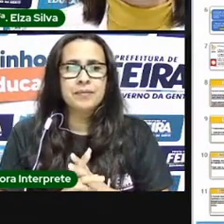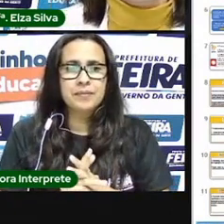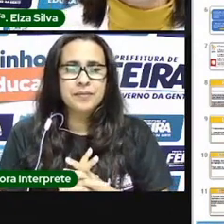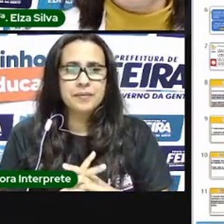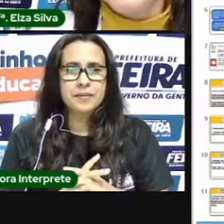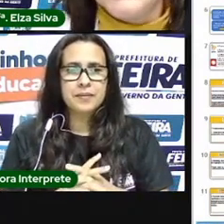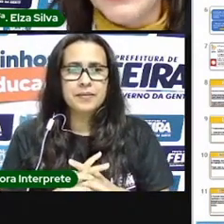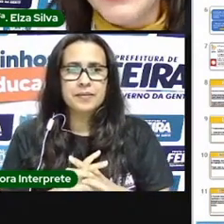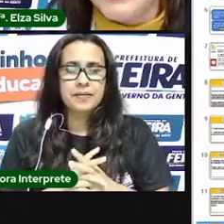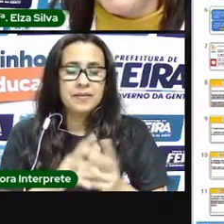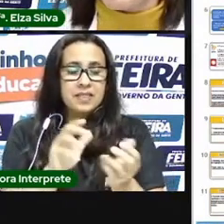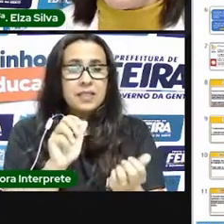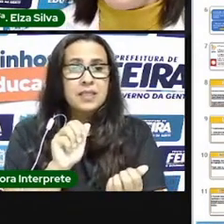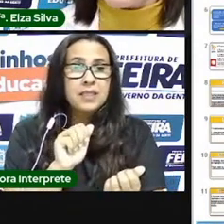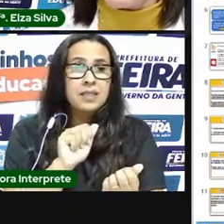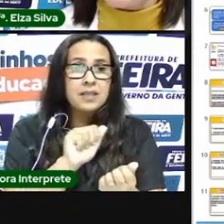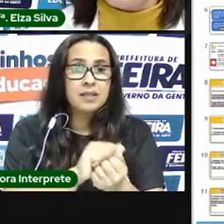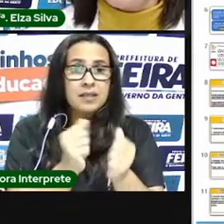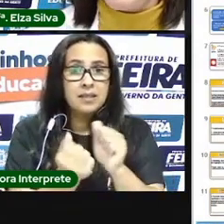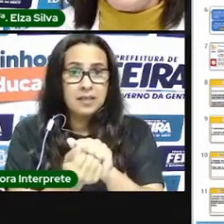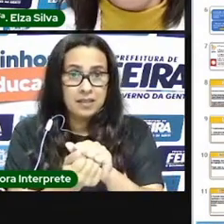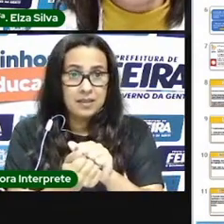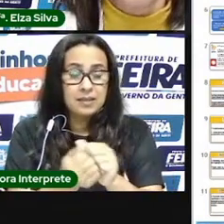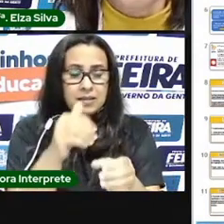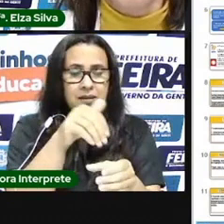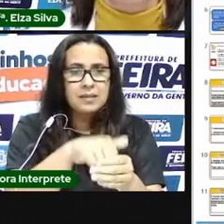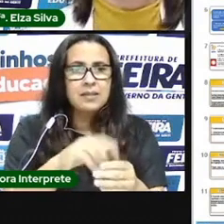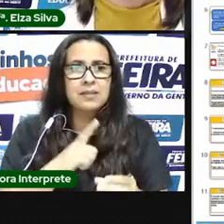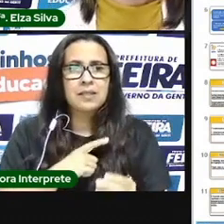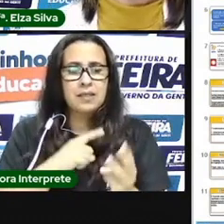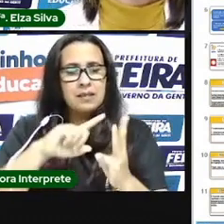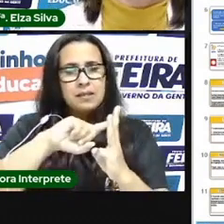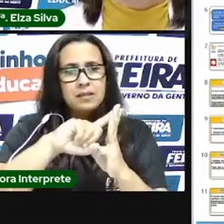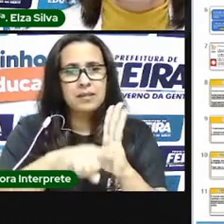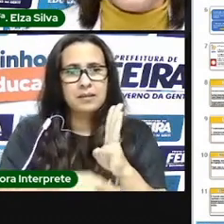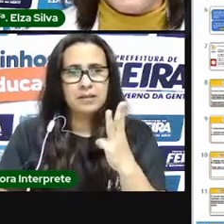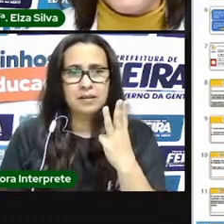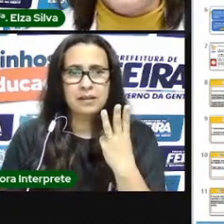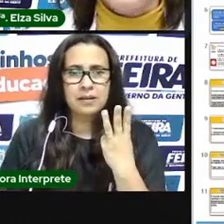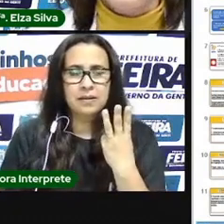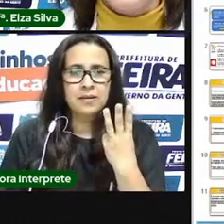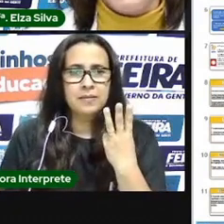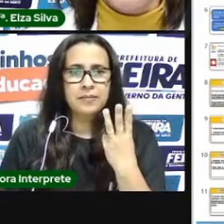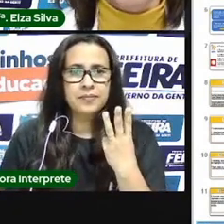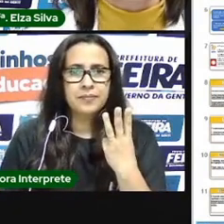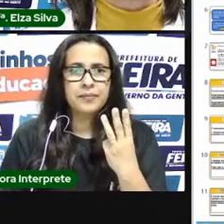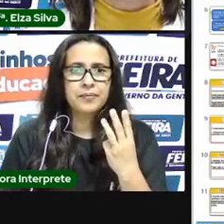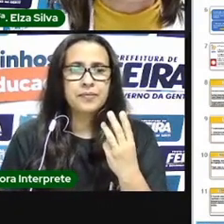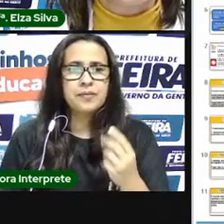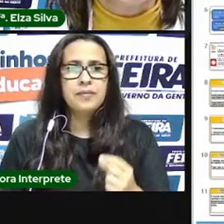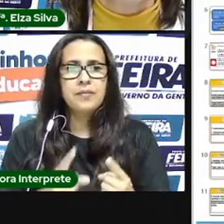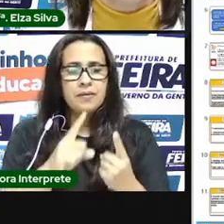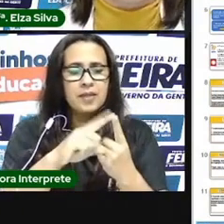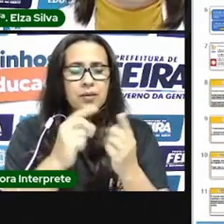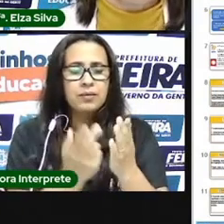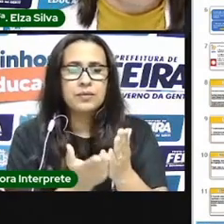categorizadas em três grupos eu vou chamar o primeiro grupo de formas tradicionais nós temos o